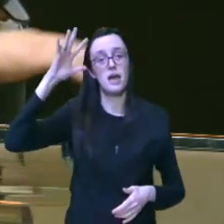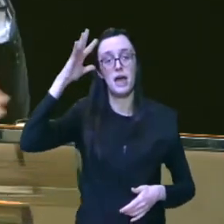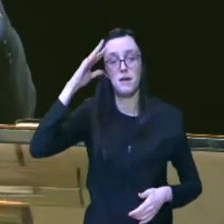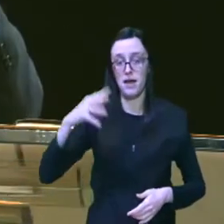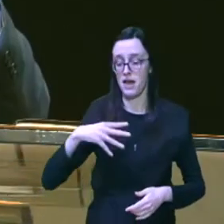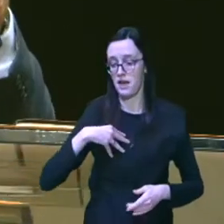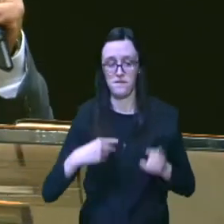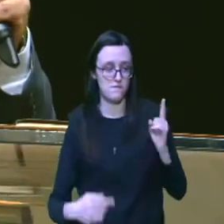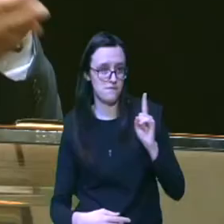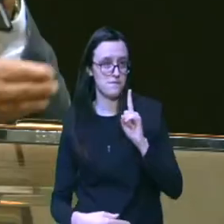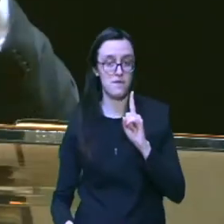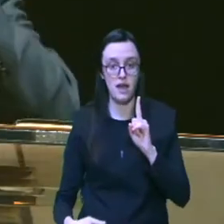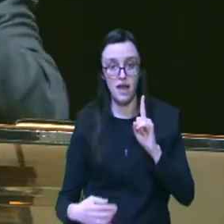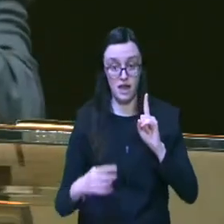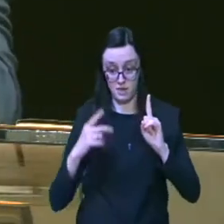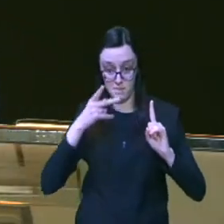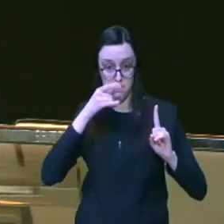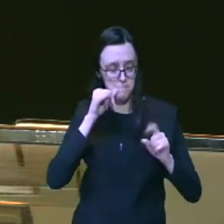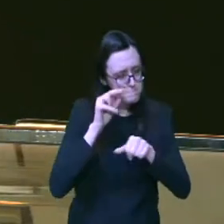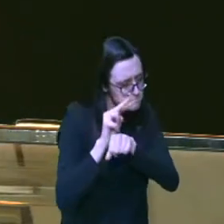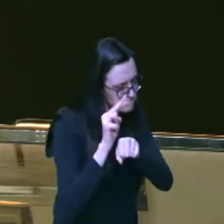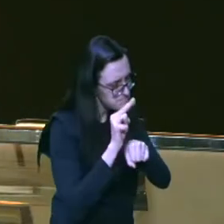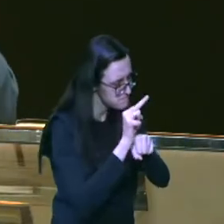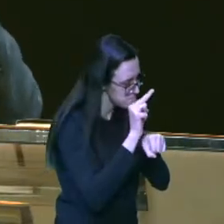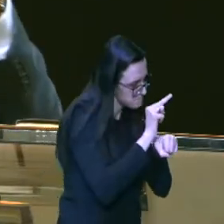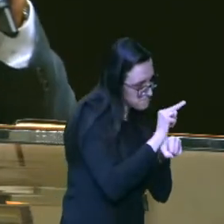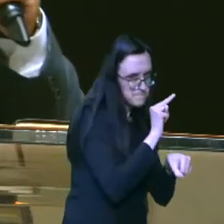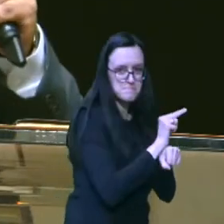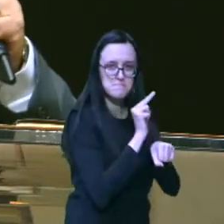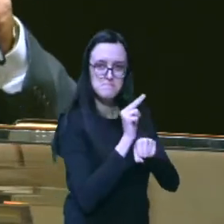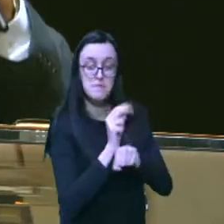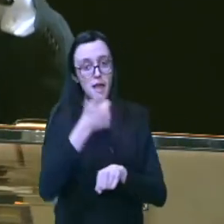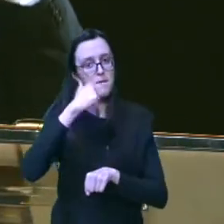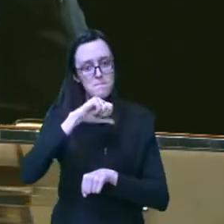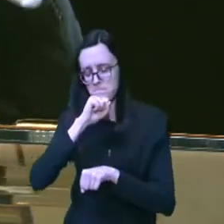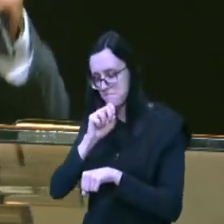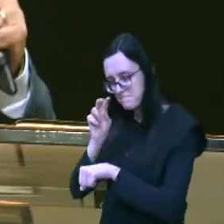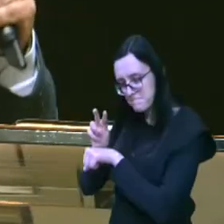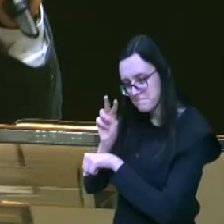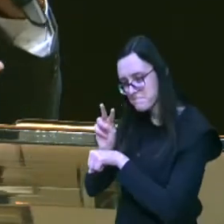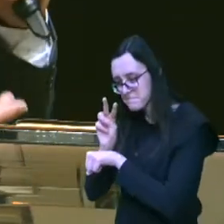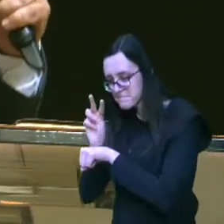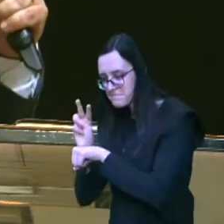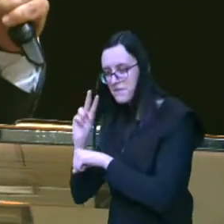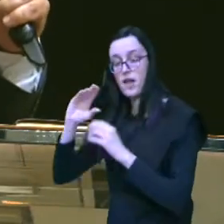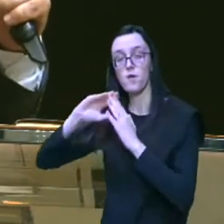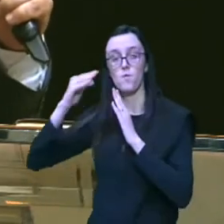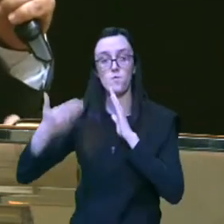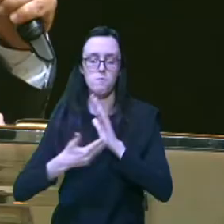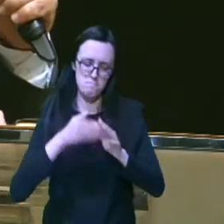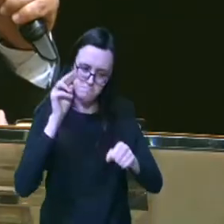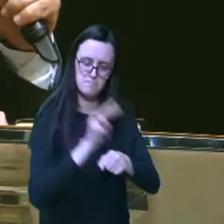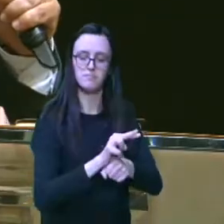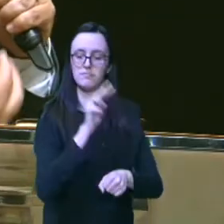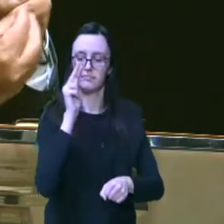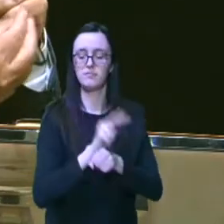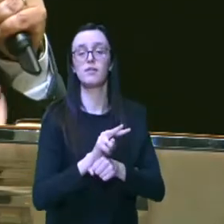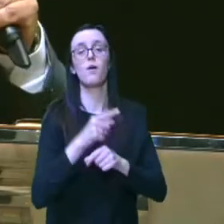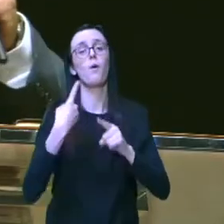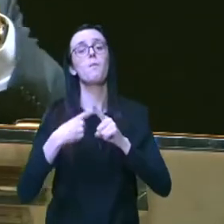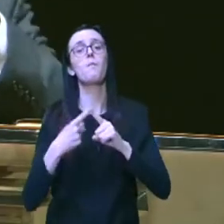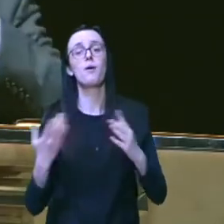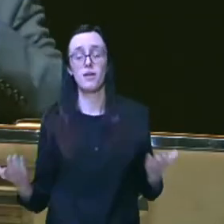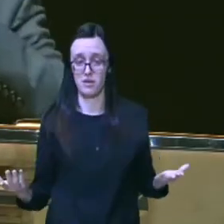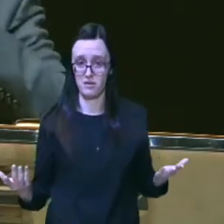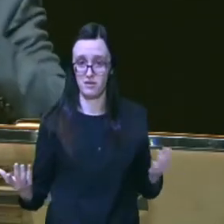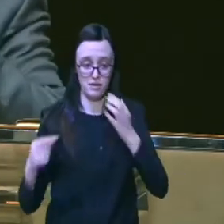cercado de todos os cuidados de todo o zelo pelo pai e pela mãe sendo super protegido porque era